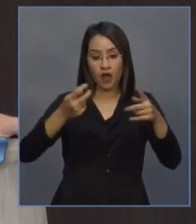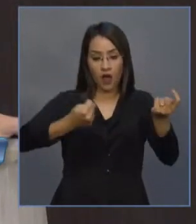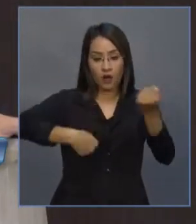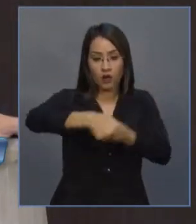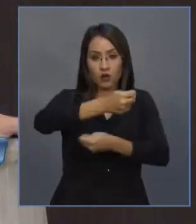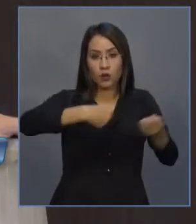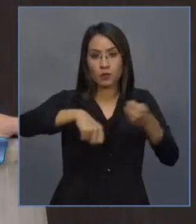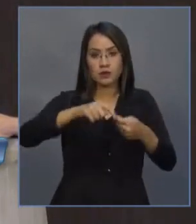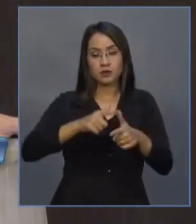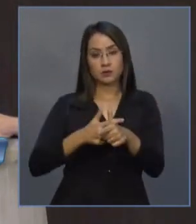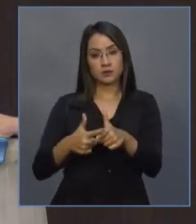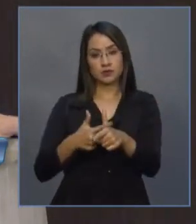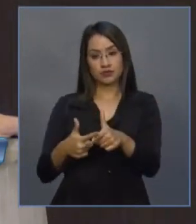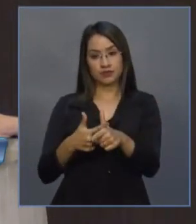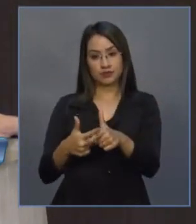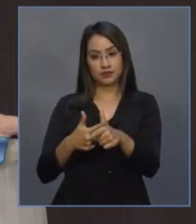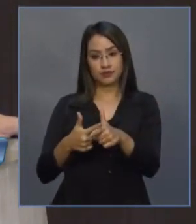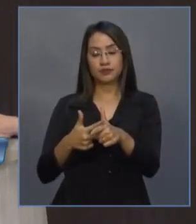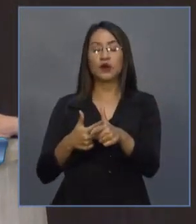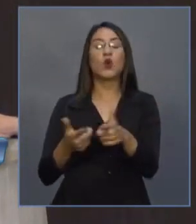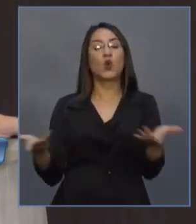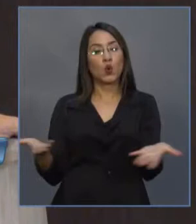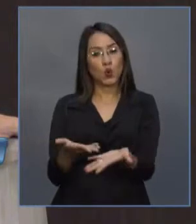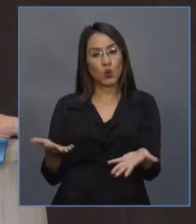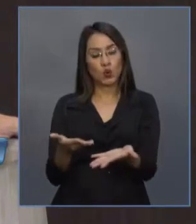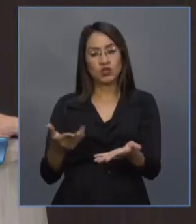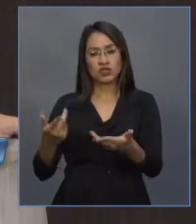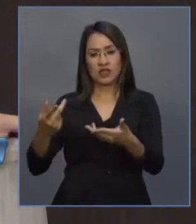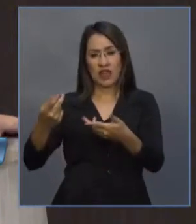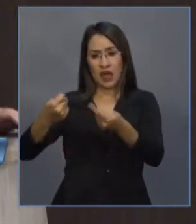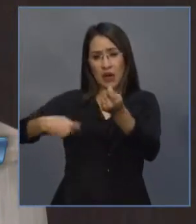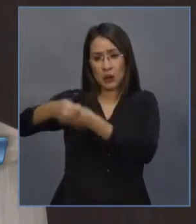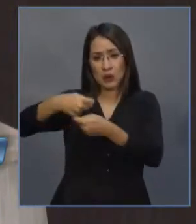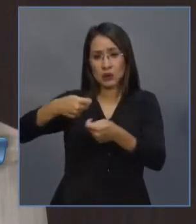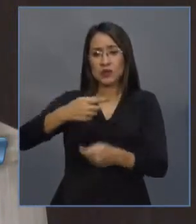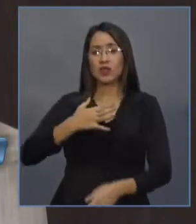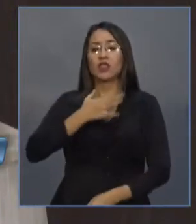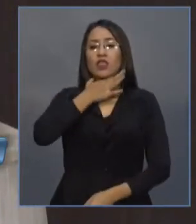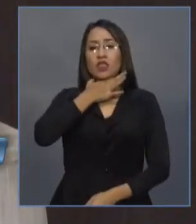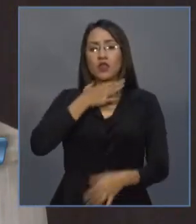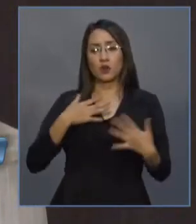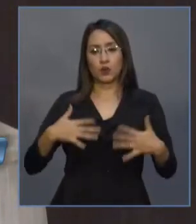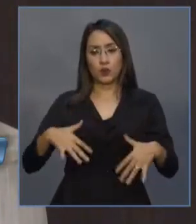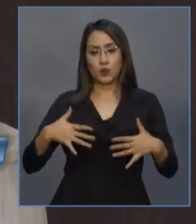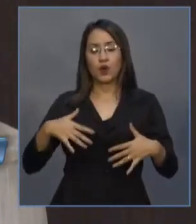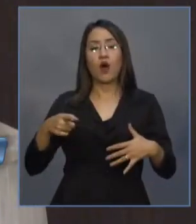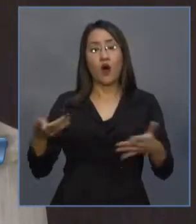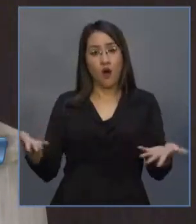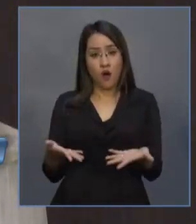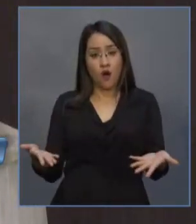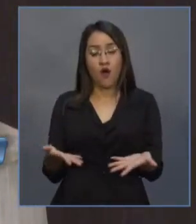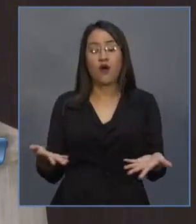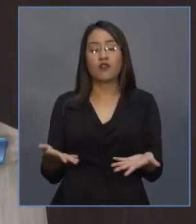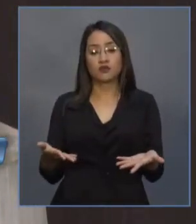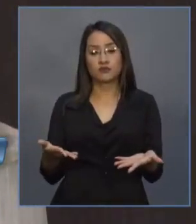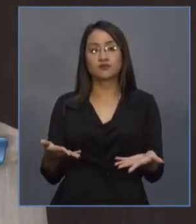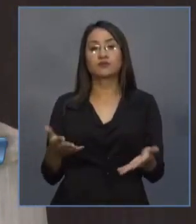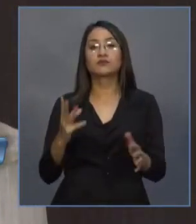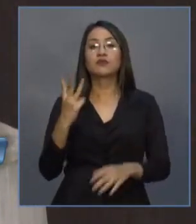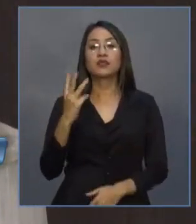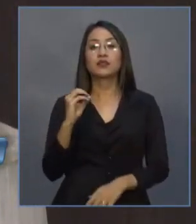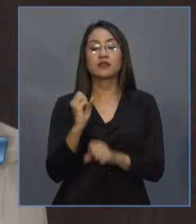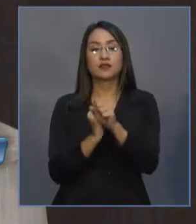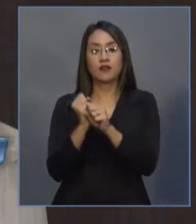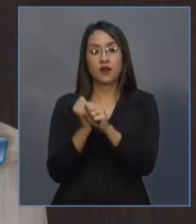mais profundas das últimas três décadas.